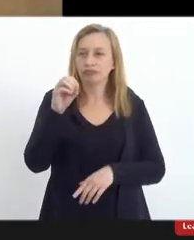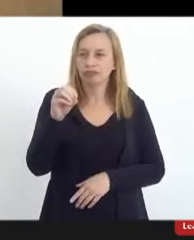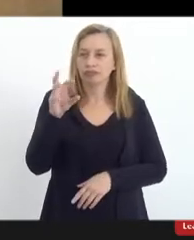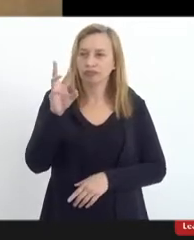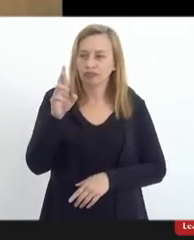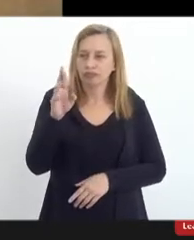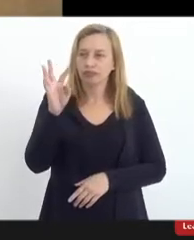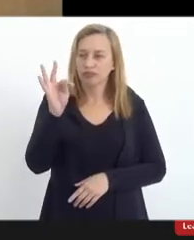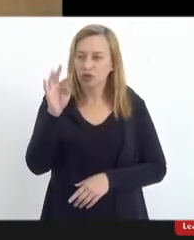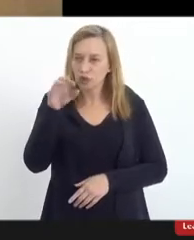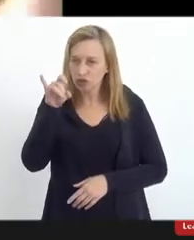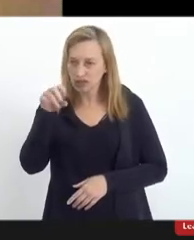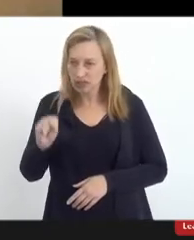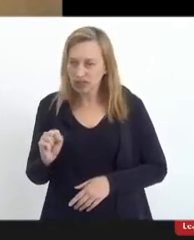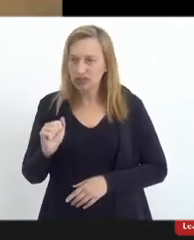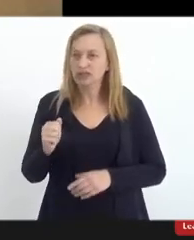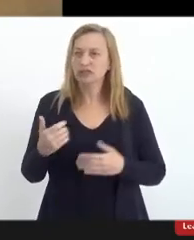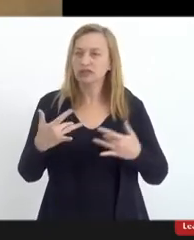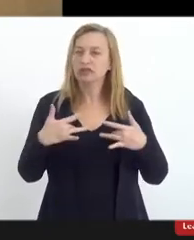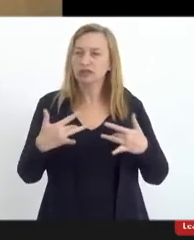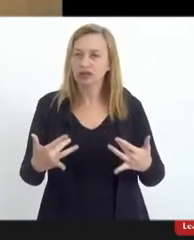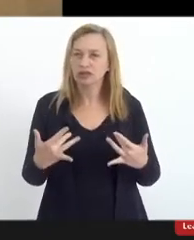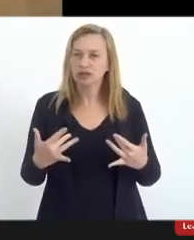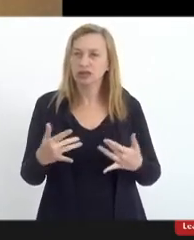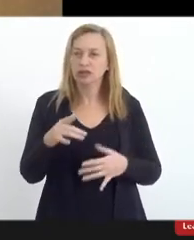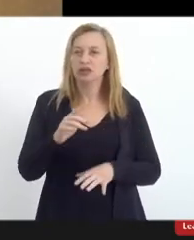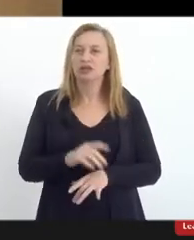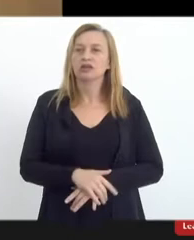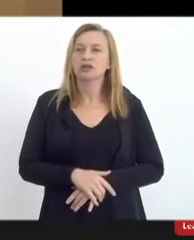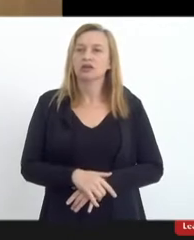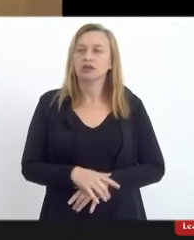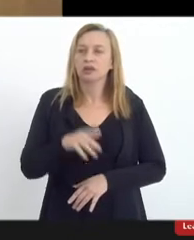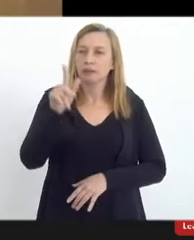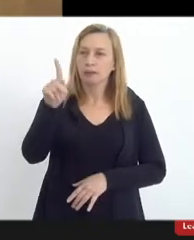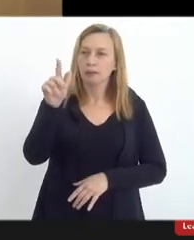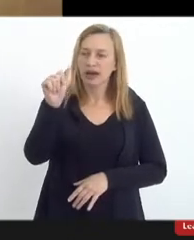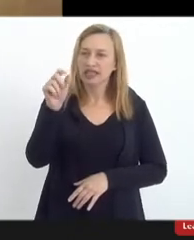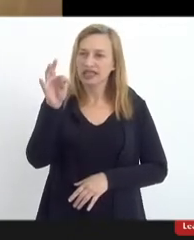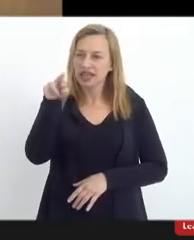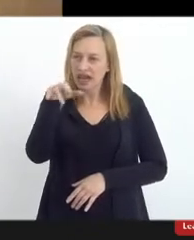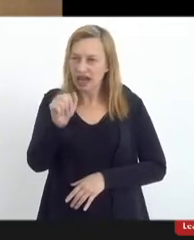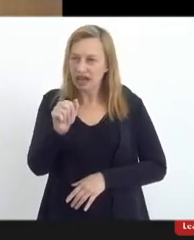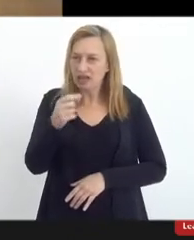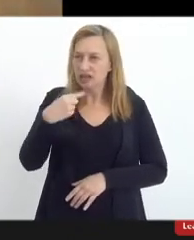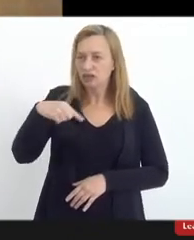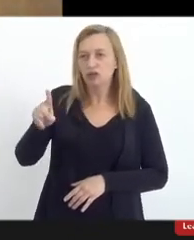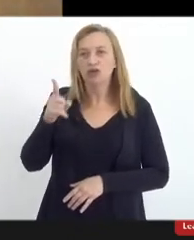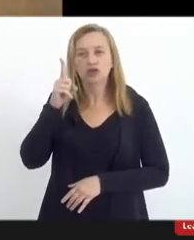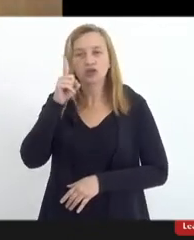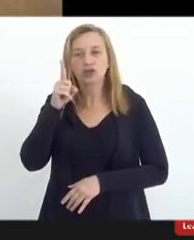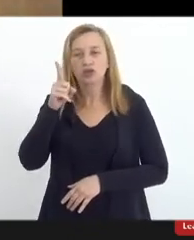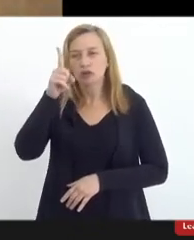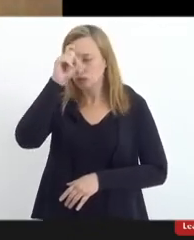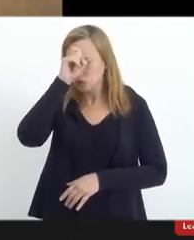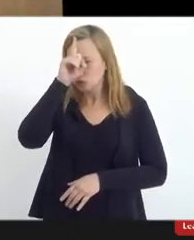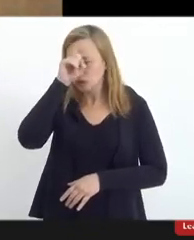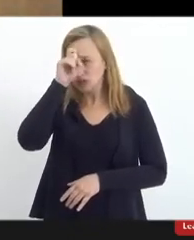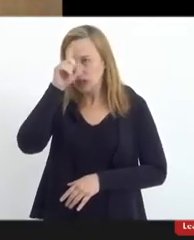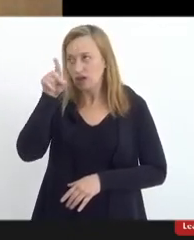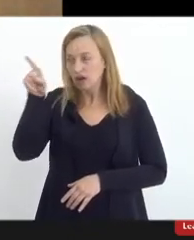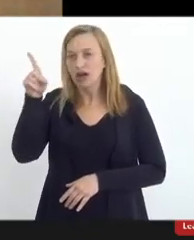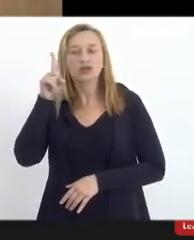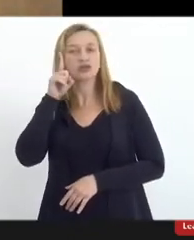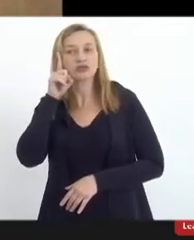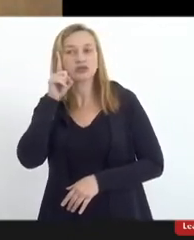Estamos em solidariedade ao patriarca ecumênico, que anteontem foi internado nos Estados Unidos, já com